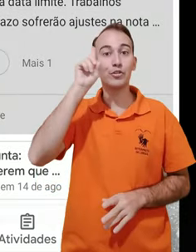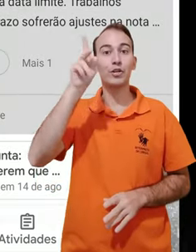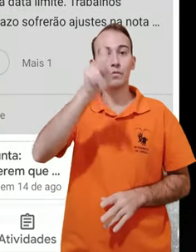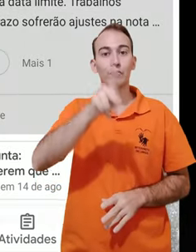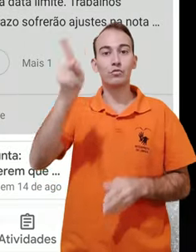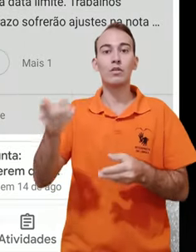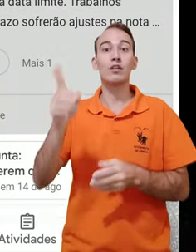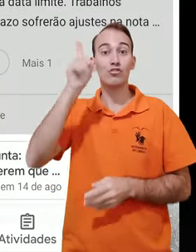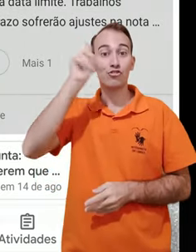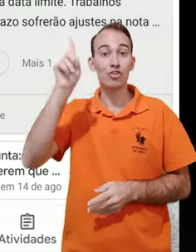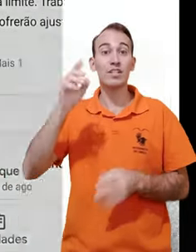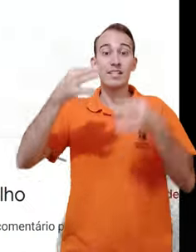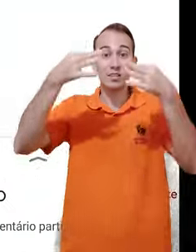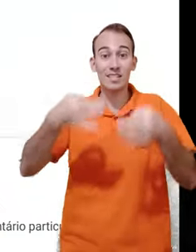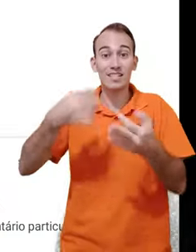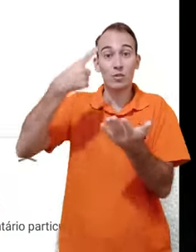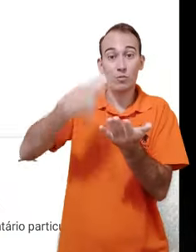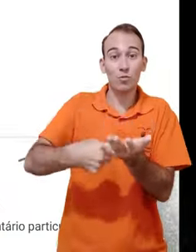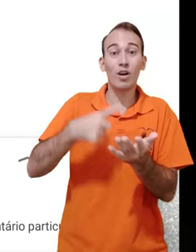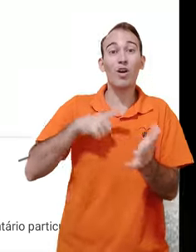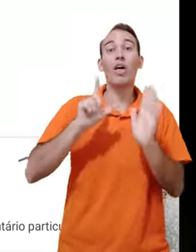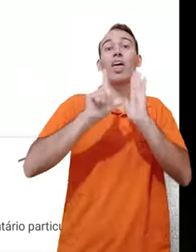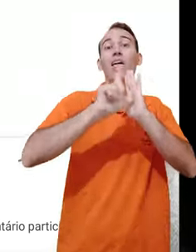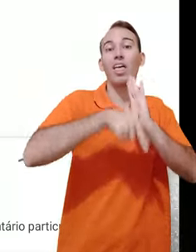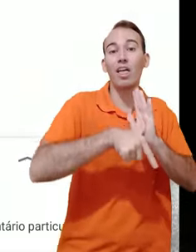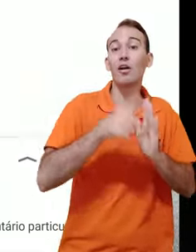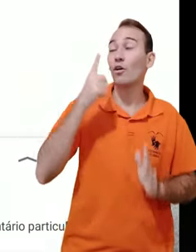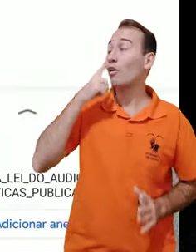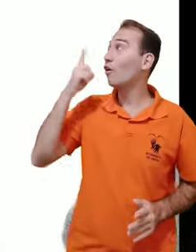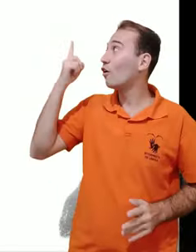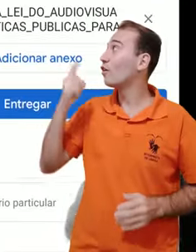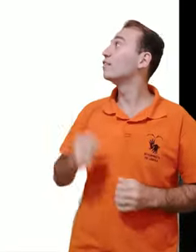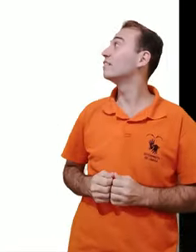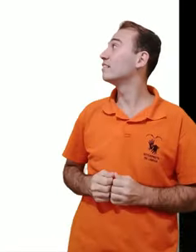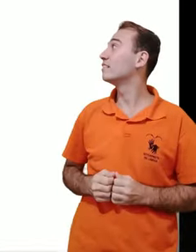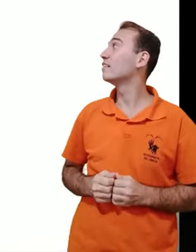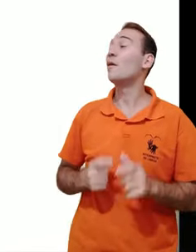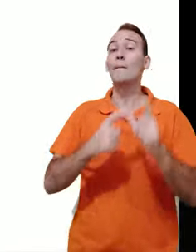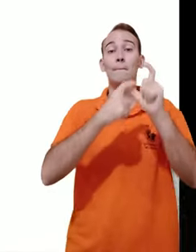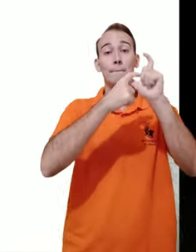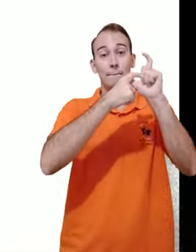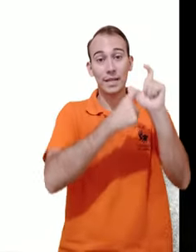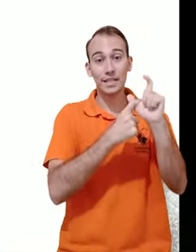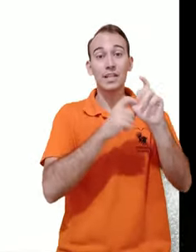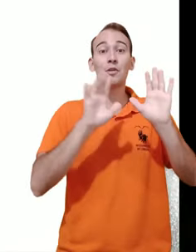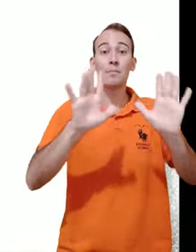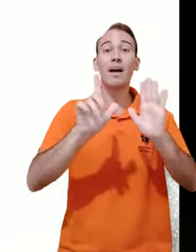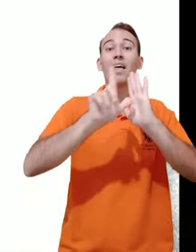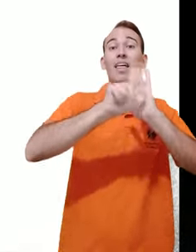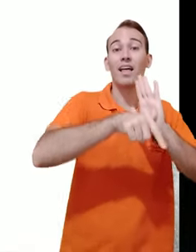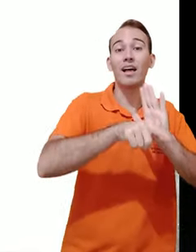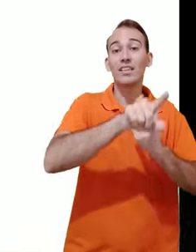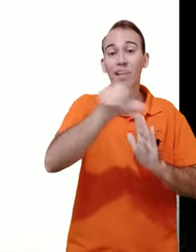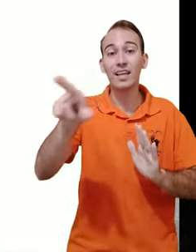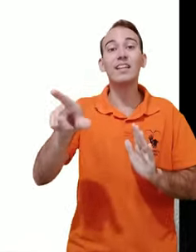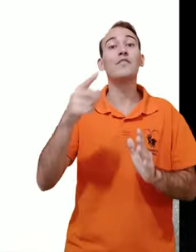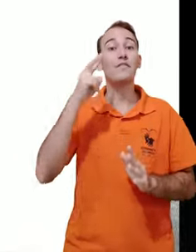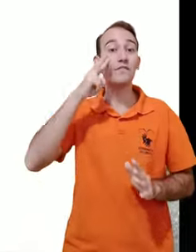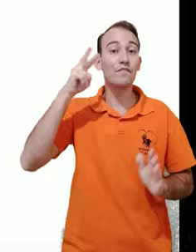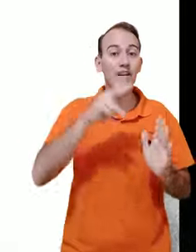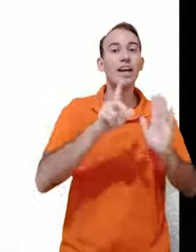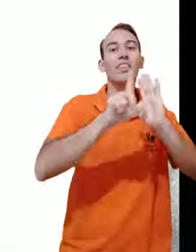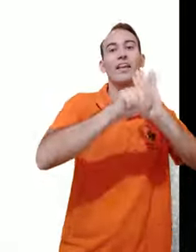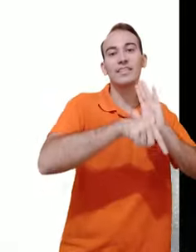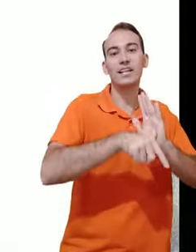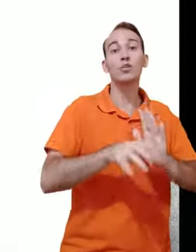pelo seu professor. Veja essa atividade como exemplo. Embora pendente, ainda dá para realizar a entrega. O professor consegue visualizar o dia e